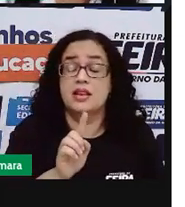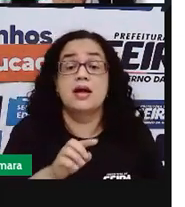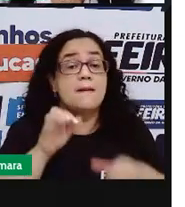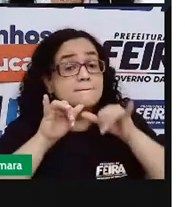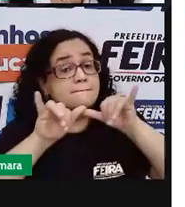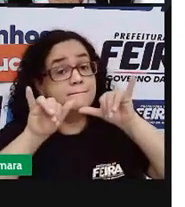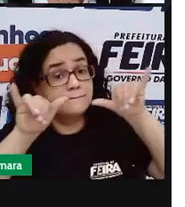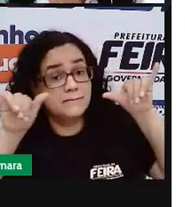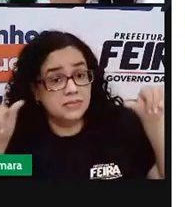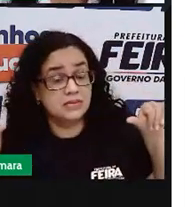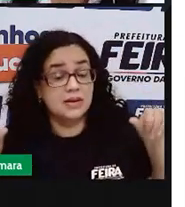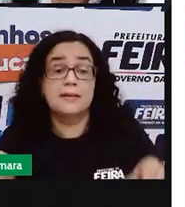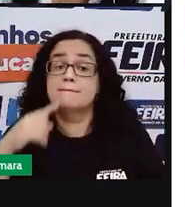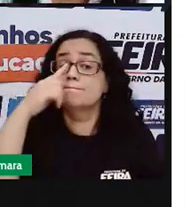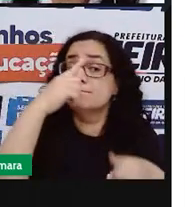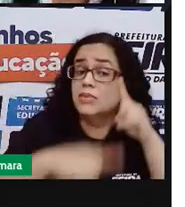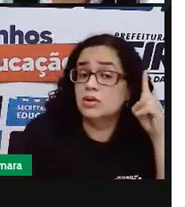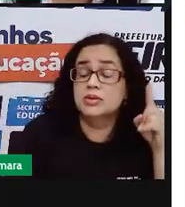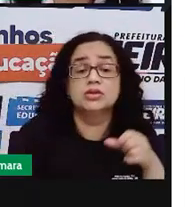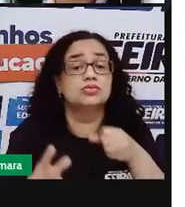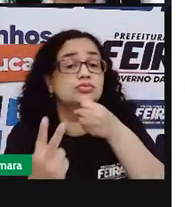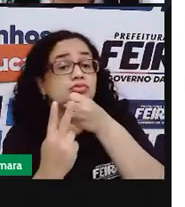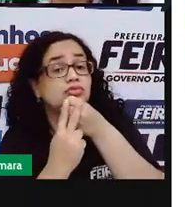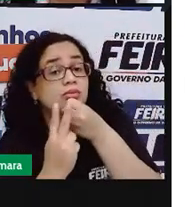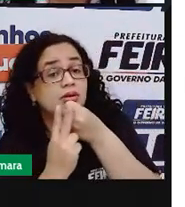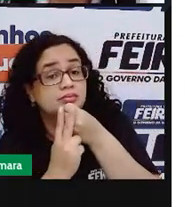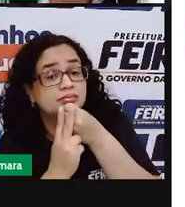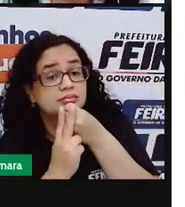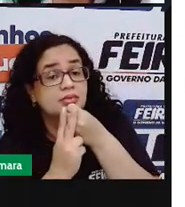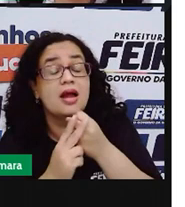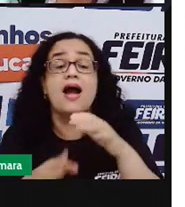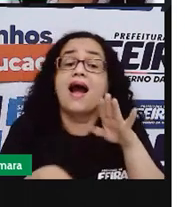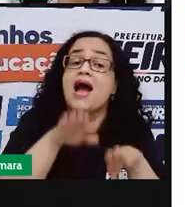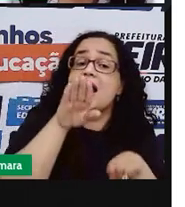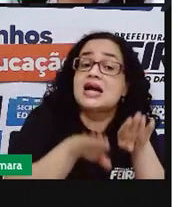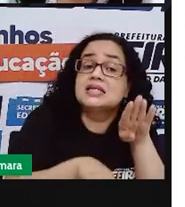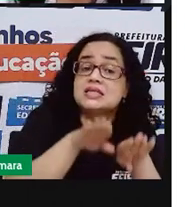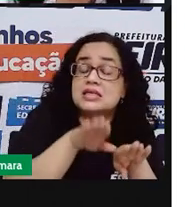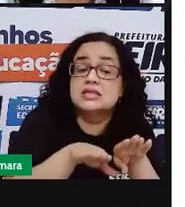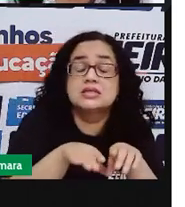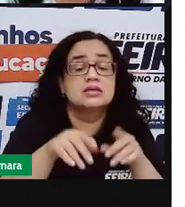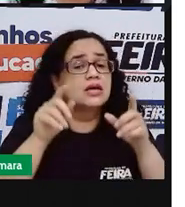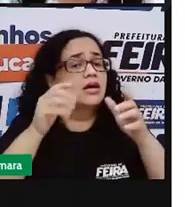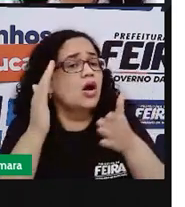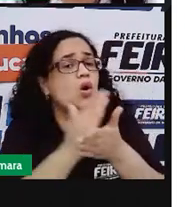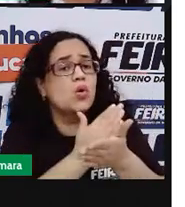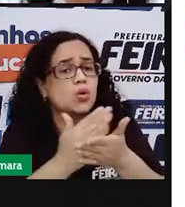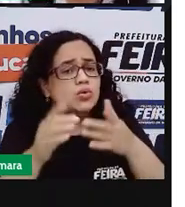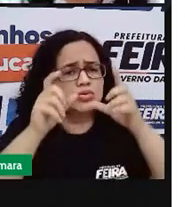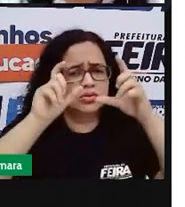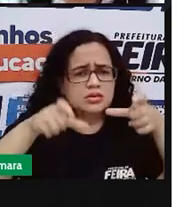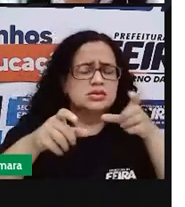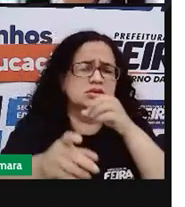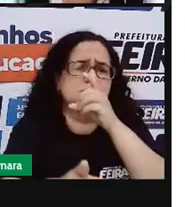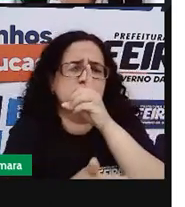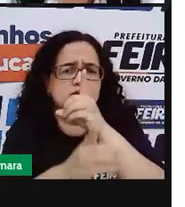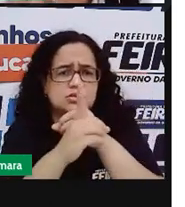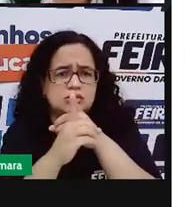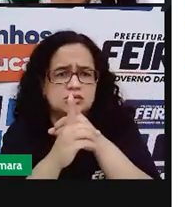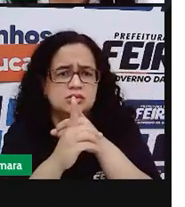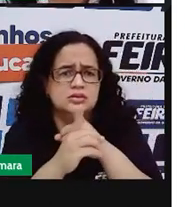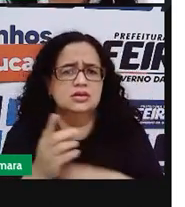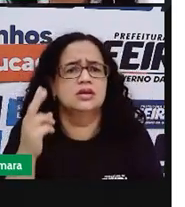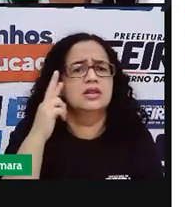publicidade mostra que é proibido fumar. Às vezes, em alguns lugares, você pode encontrar essa imagem